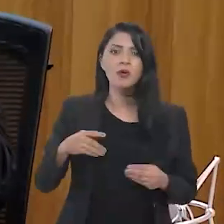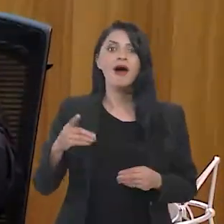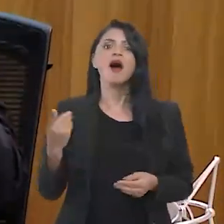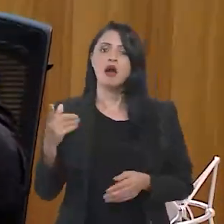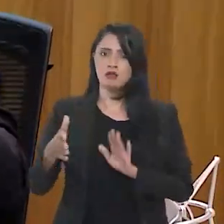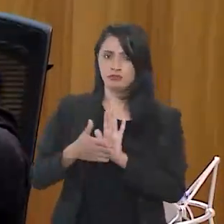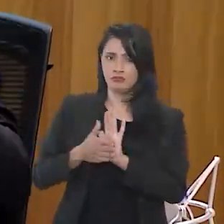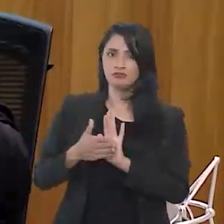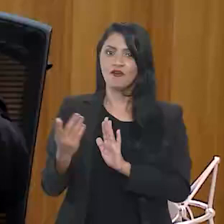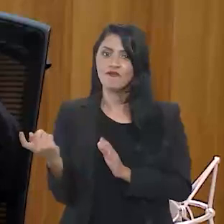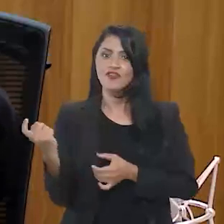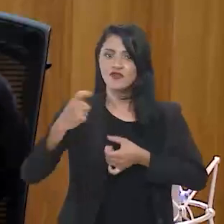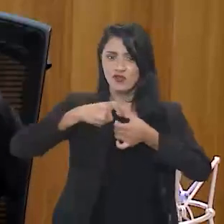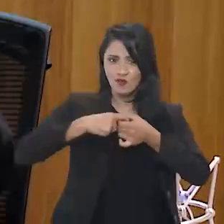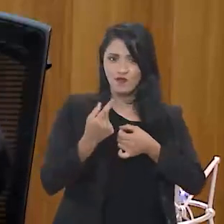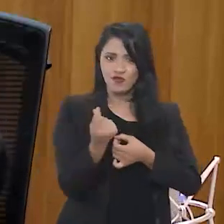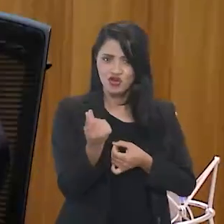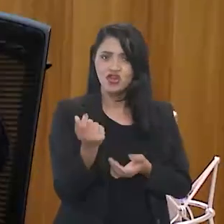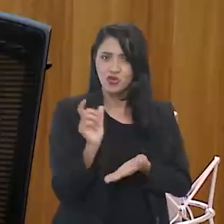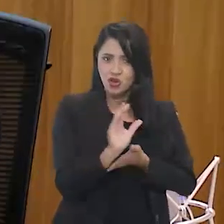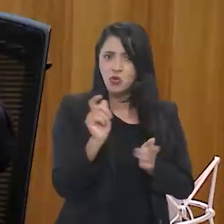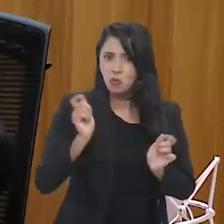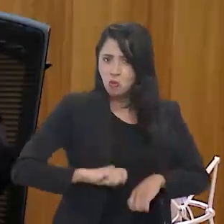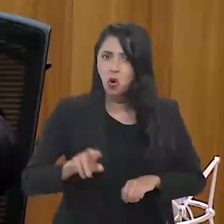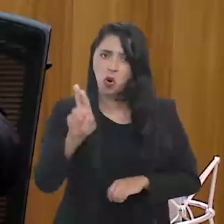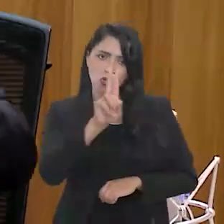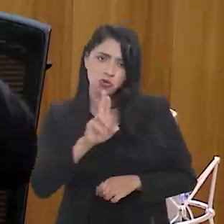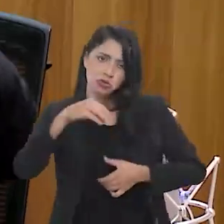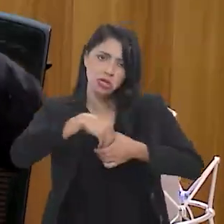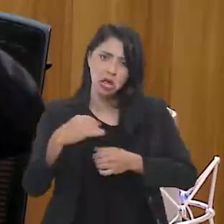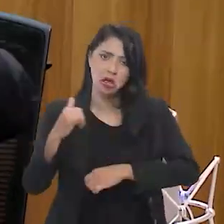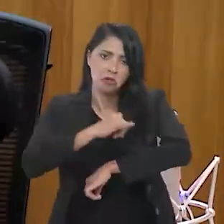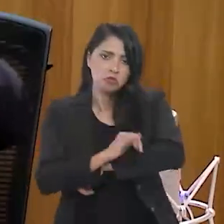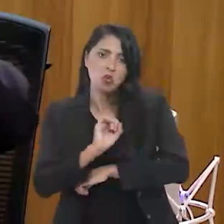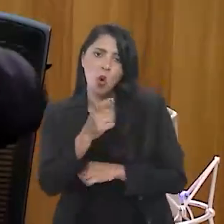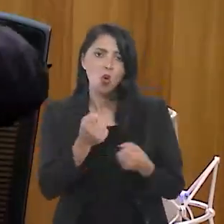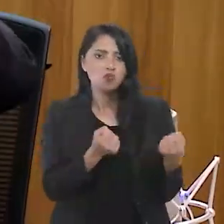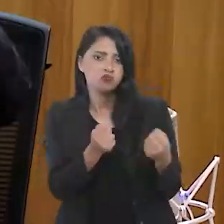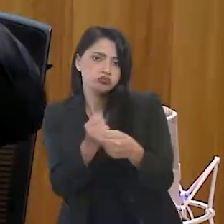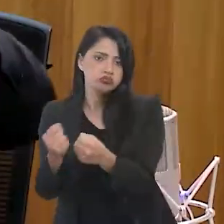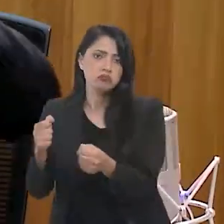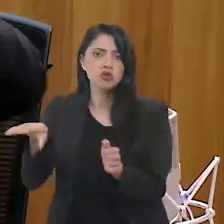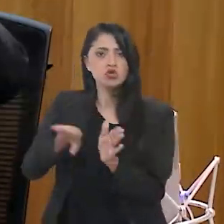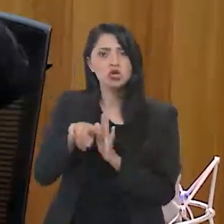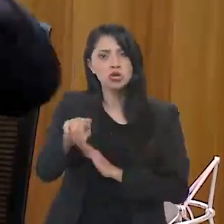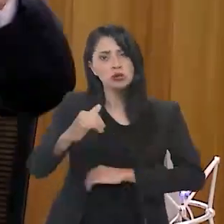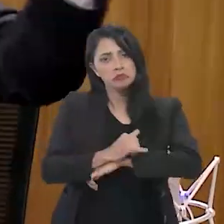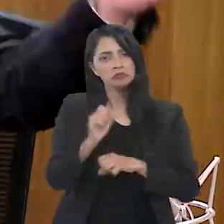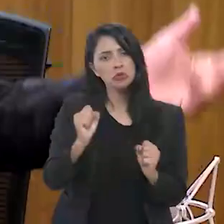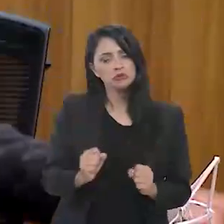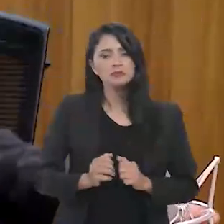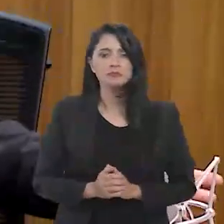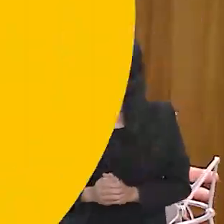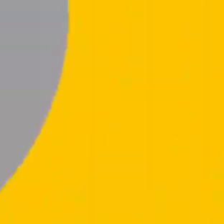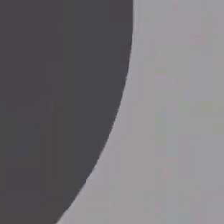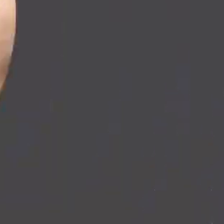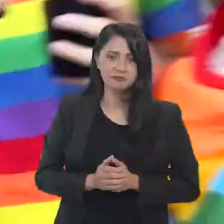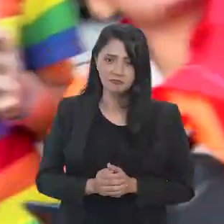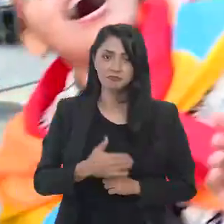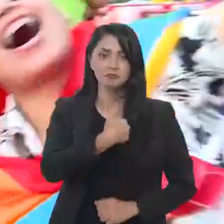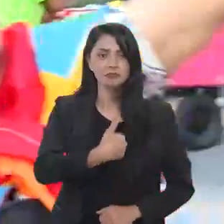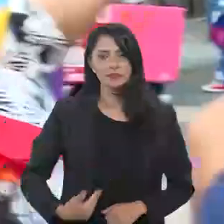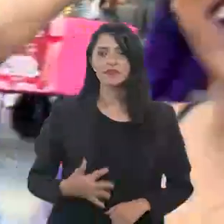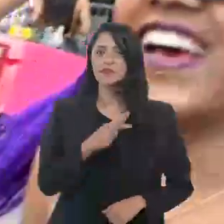propuseram, eles vão devolver um pedaço em cashback de volta, que você pode consumir no aeroporto ou no transporte para chegar no aeroporto.